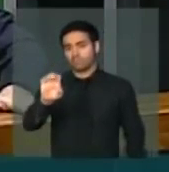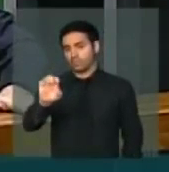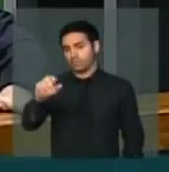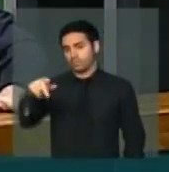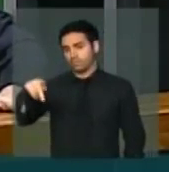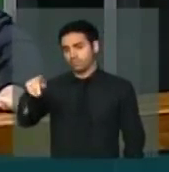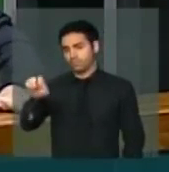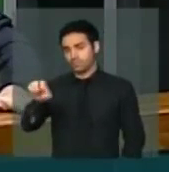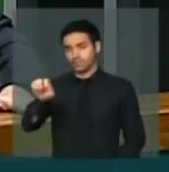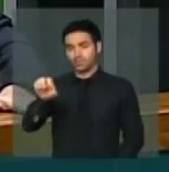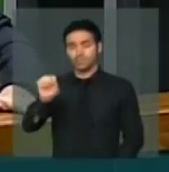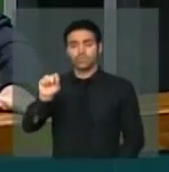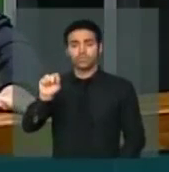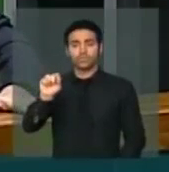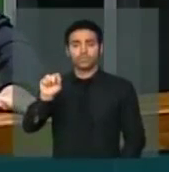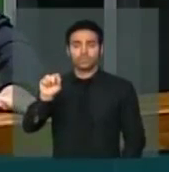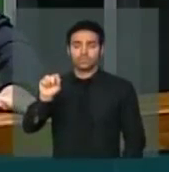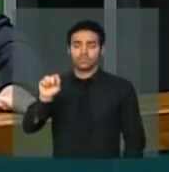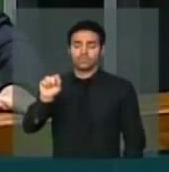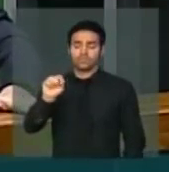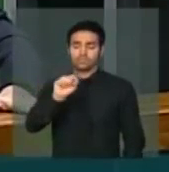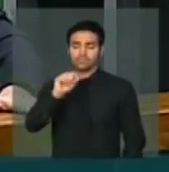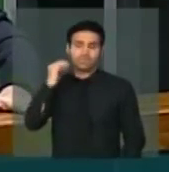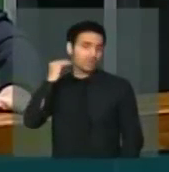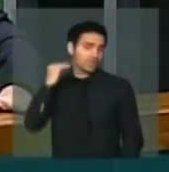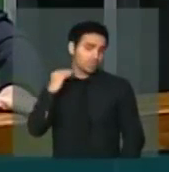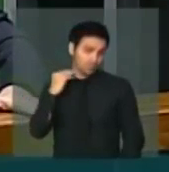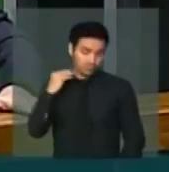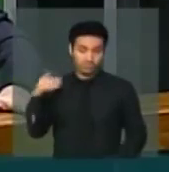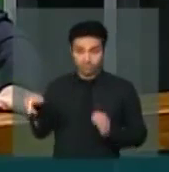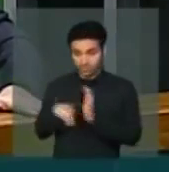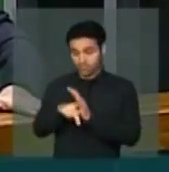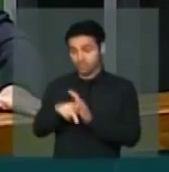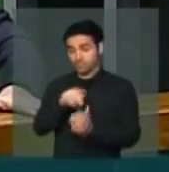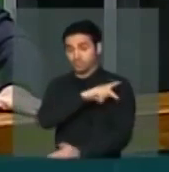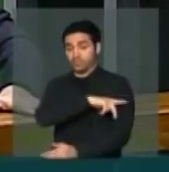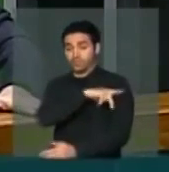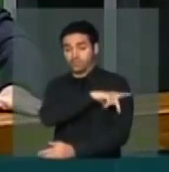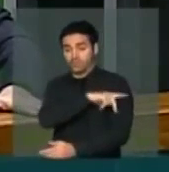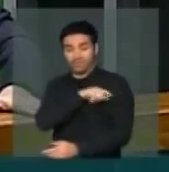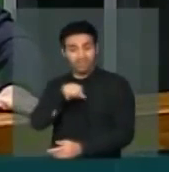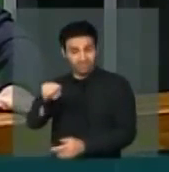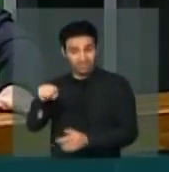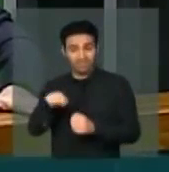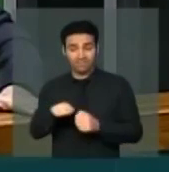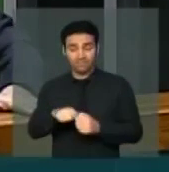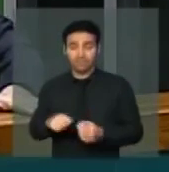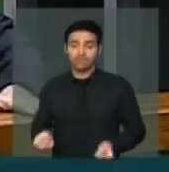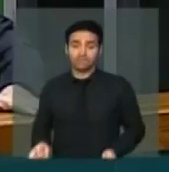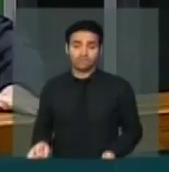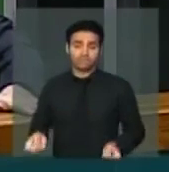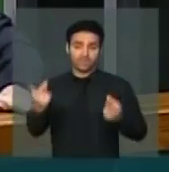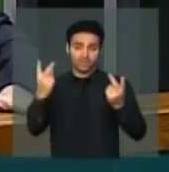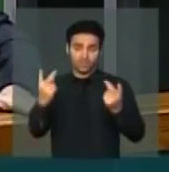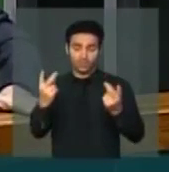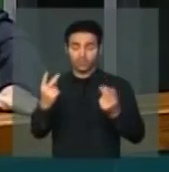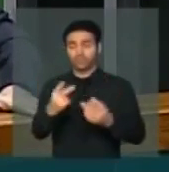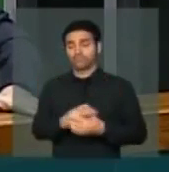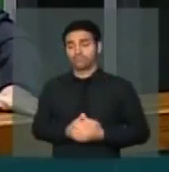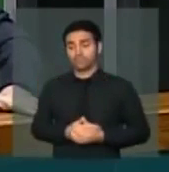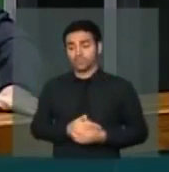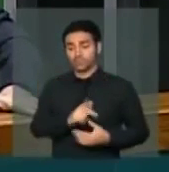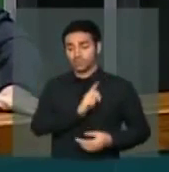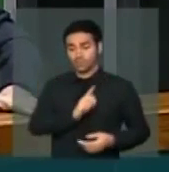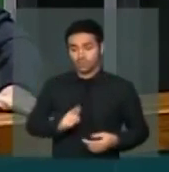do Estado do Piauí, que foi feita uma privatização, foi feita uma venda. O governo